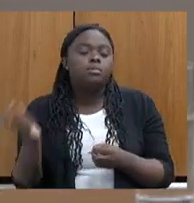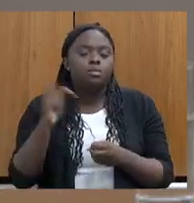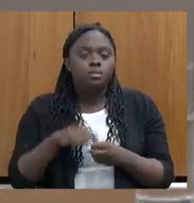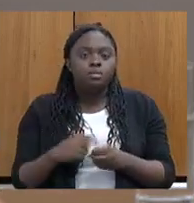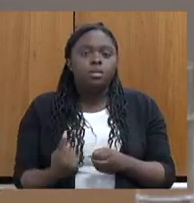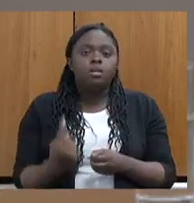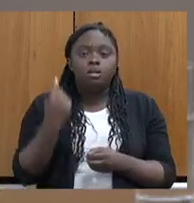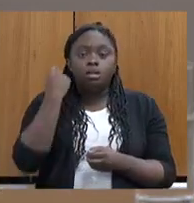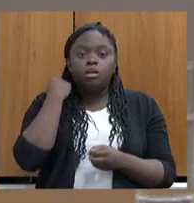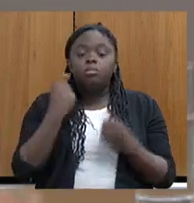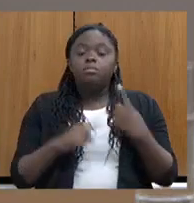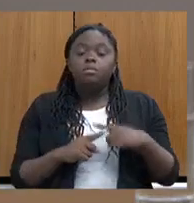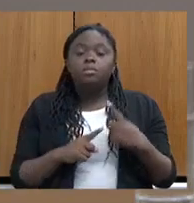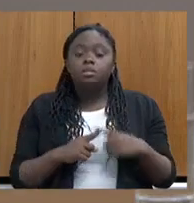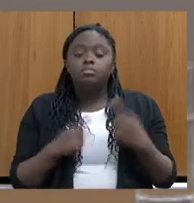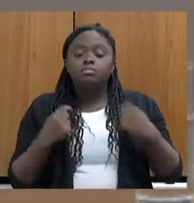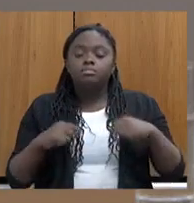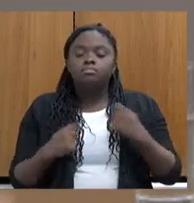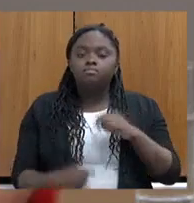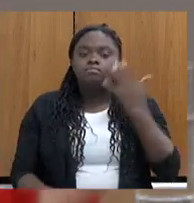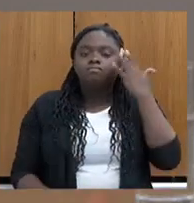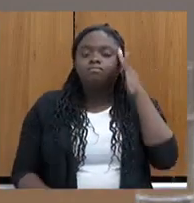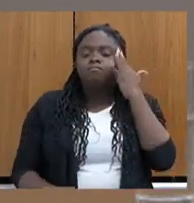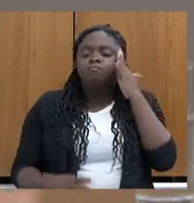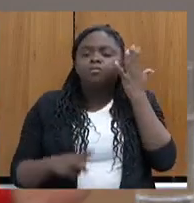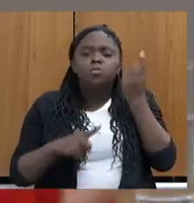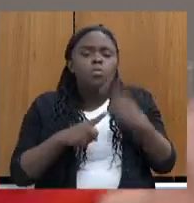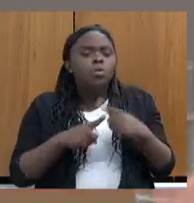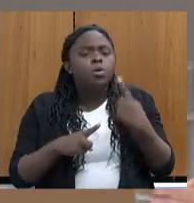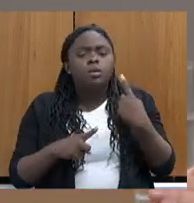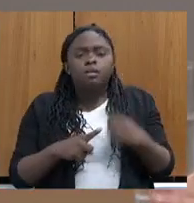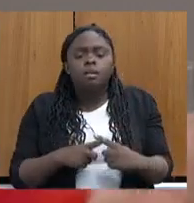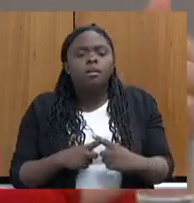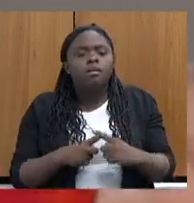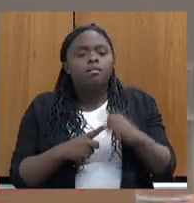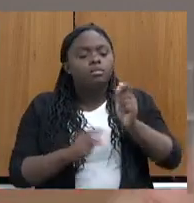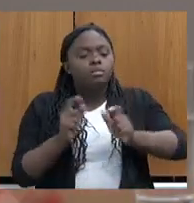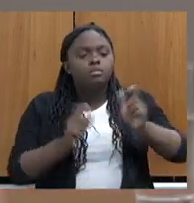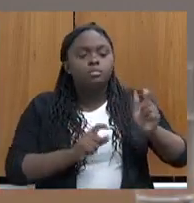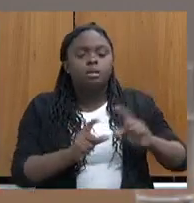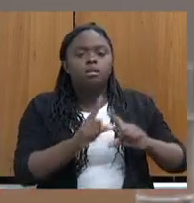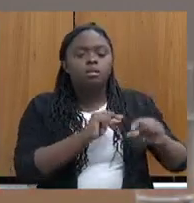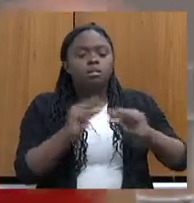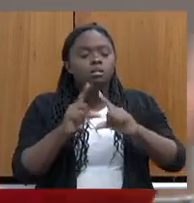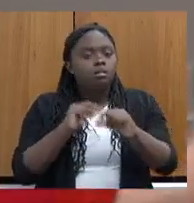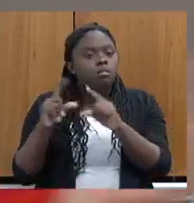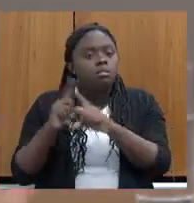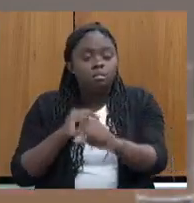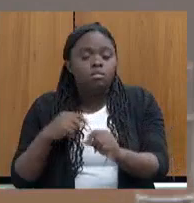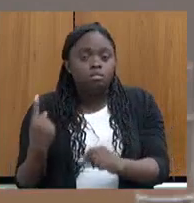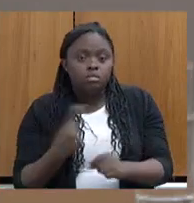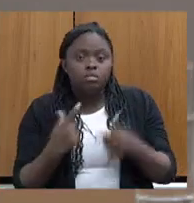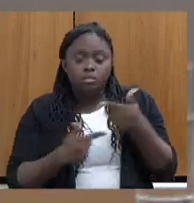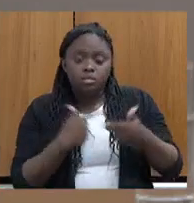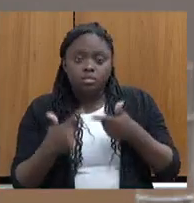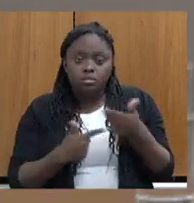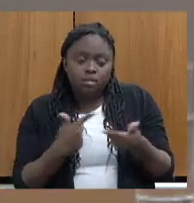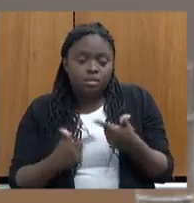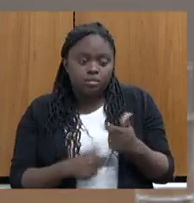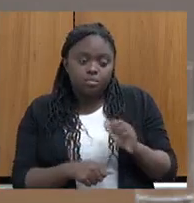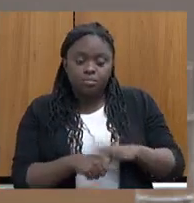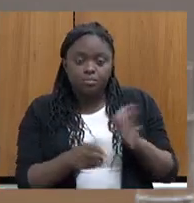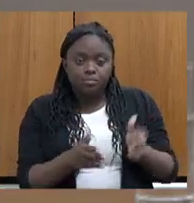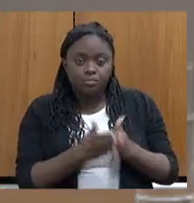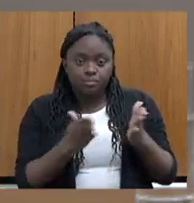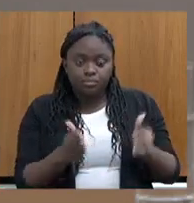porque eu preciso entender o porquê dessa evasão desse público nosso, é aquele que nós trabalhamos em maior vulnerabilidade,